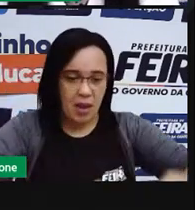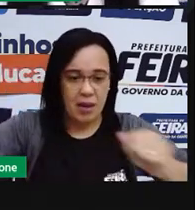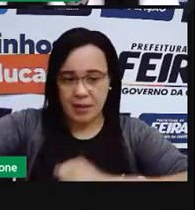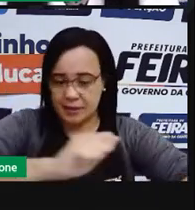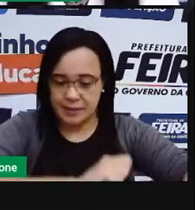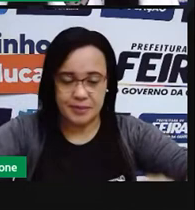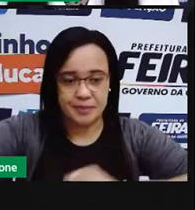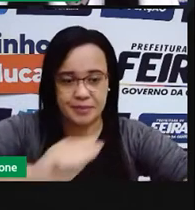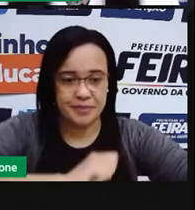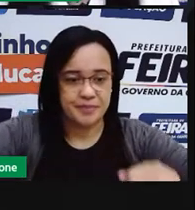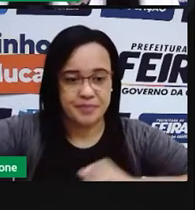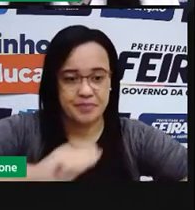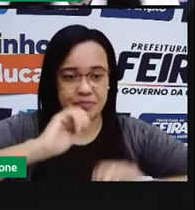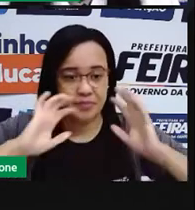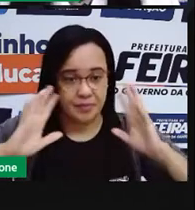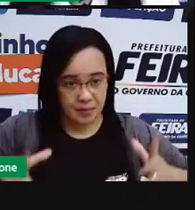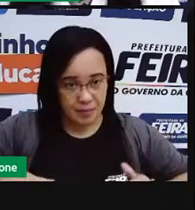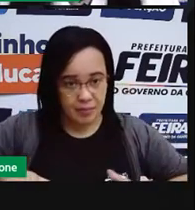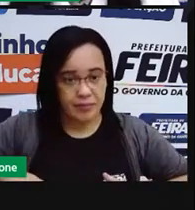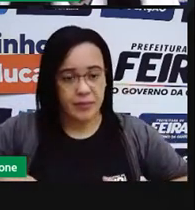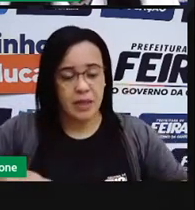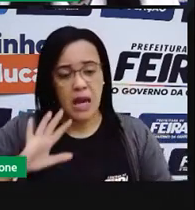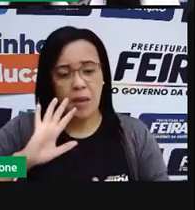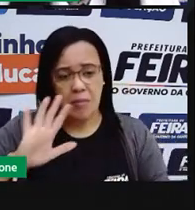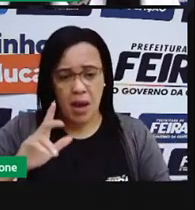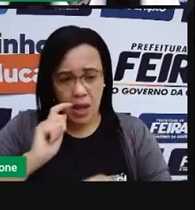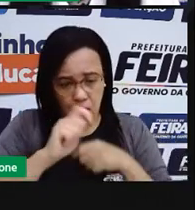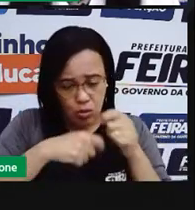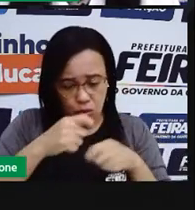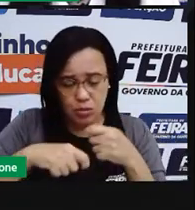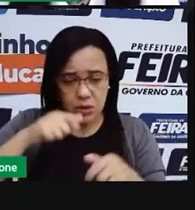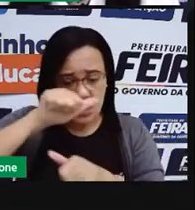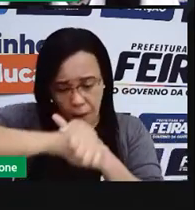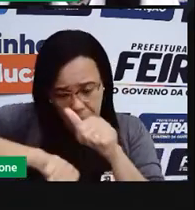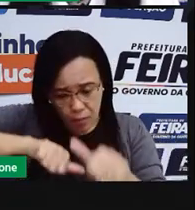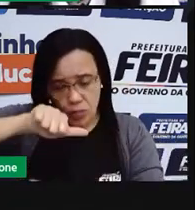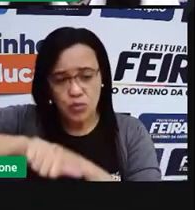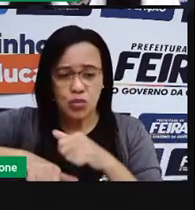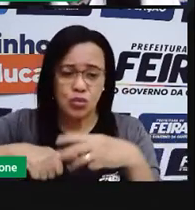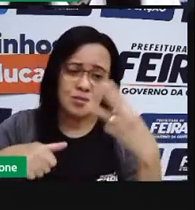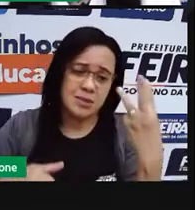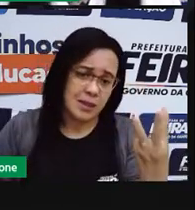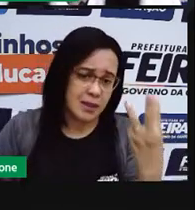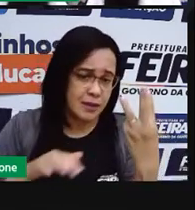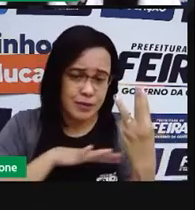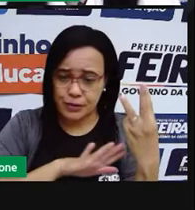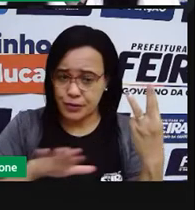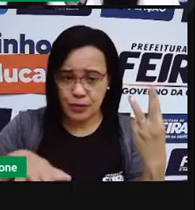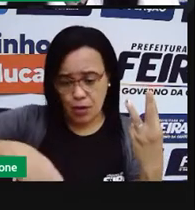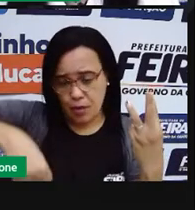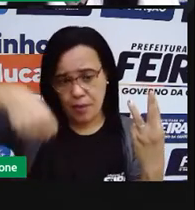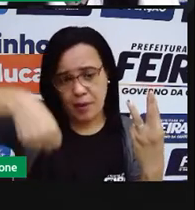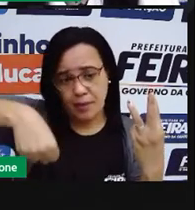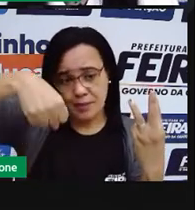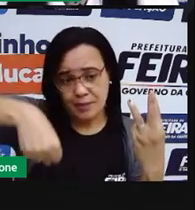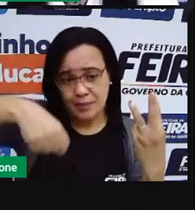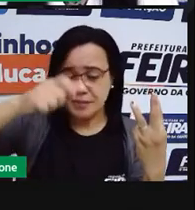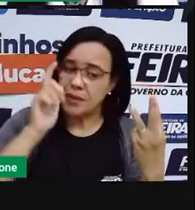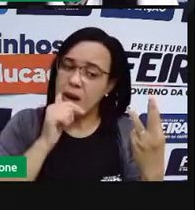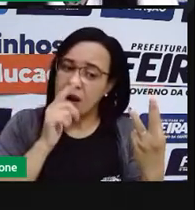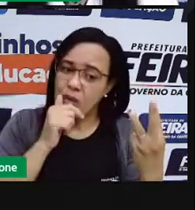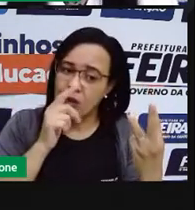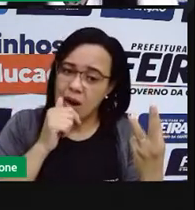economizar e agora ele só usa três baldes de água. Quanto giz que ele acumulizou?